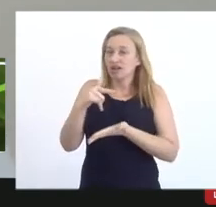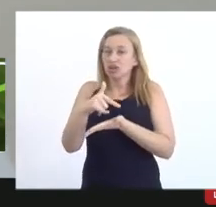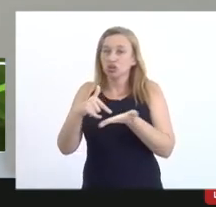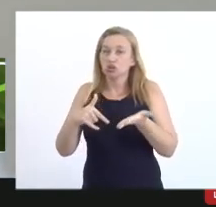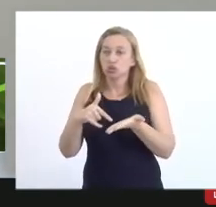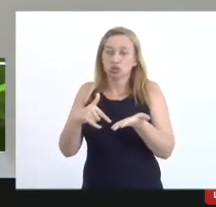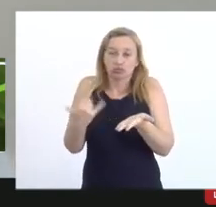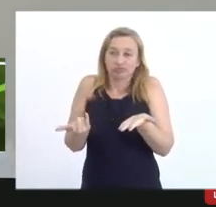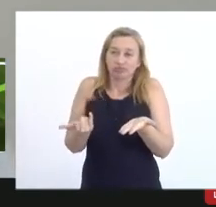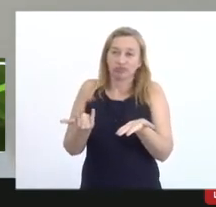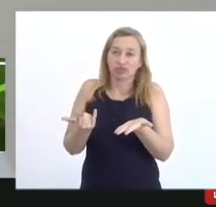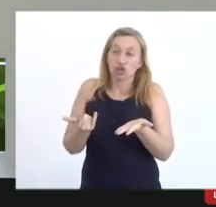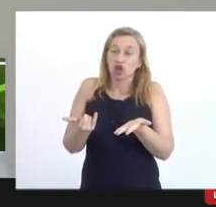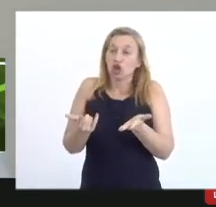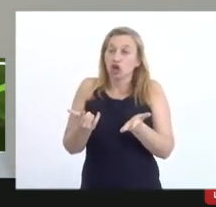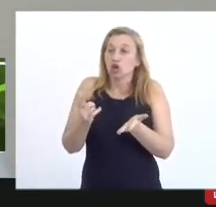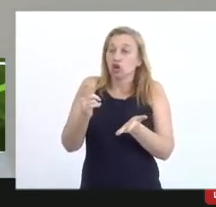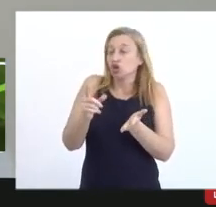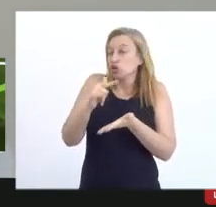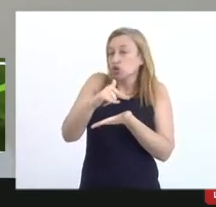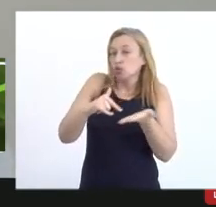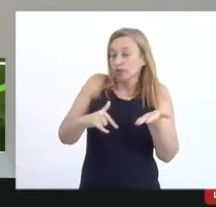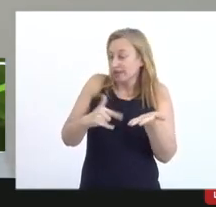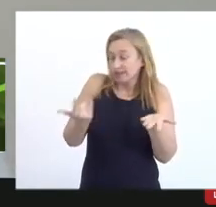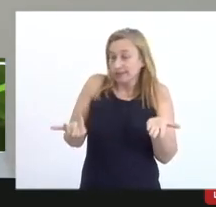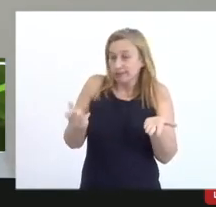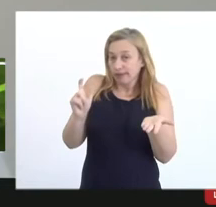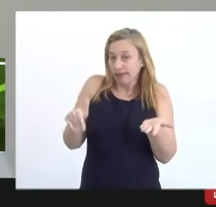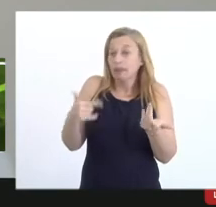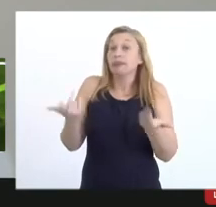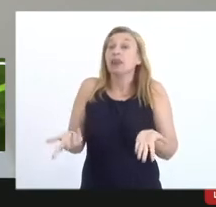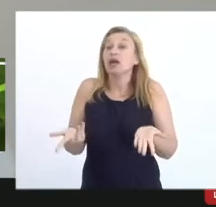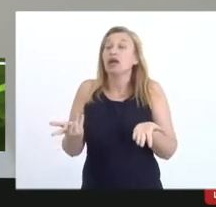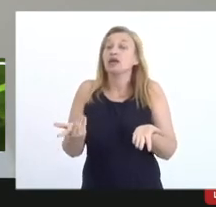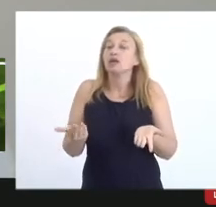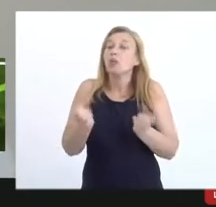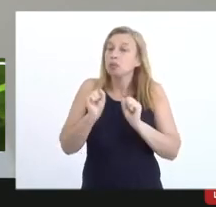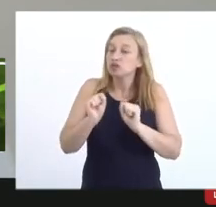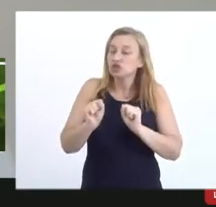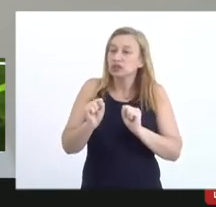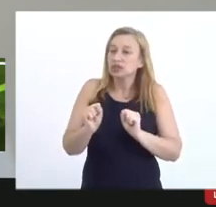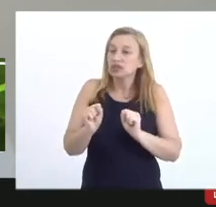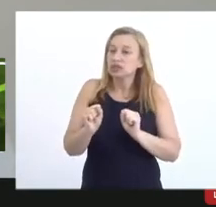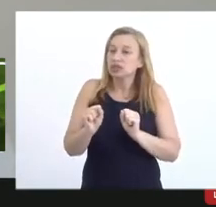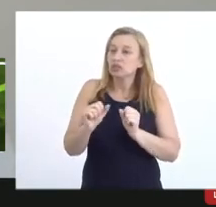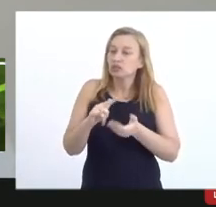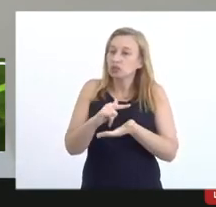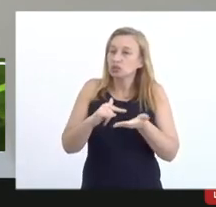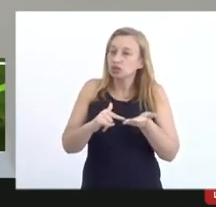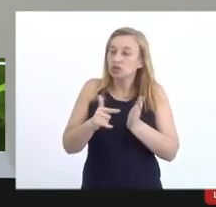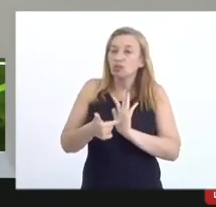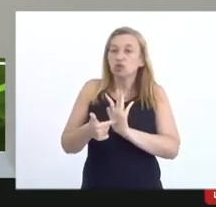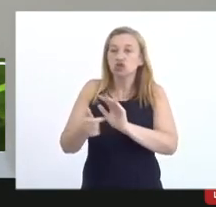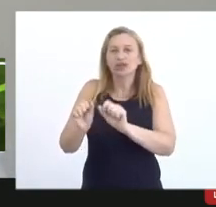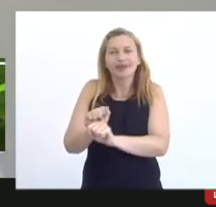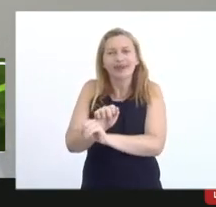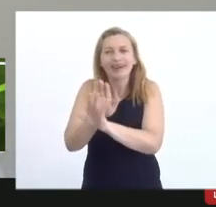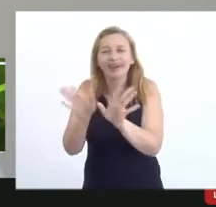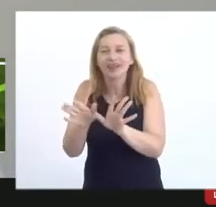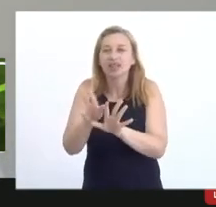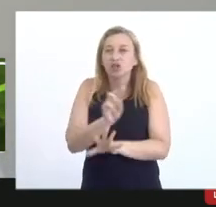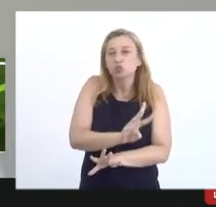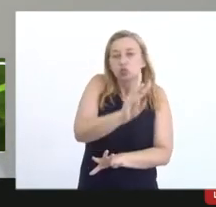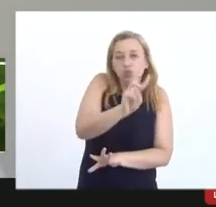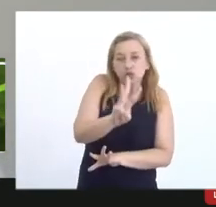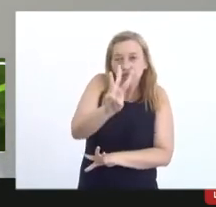de documentação notas fiscais originárias essas coisas poderia ter um dispositivo prevendo a transparência no site da